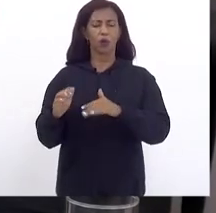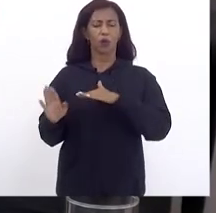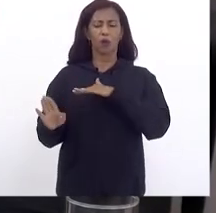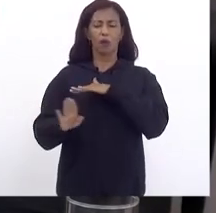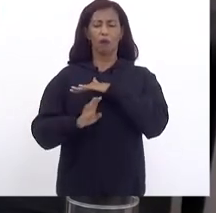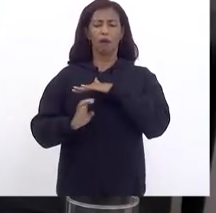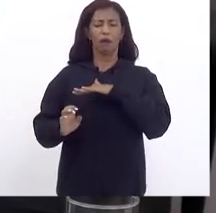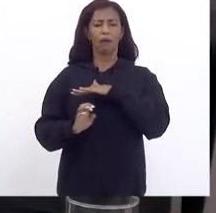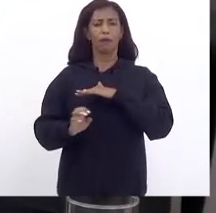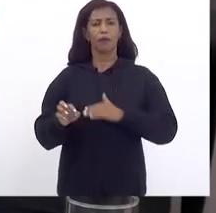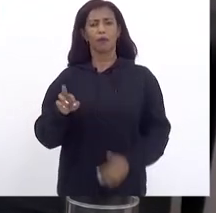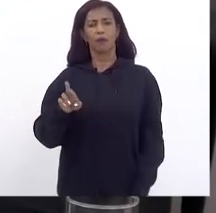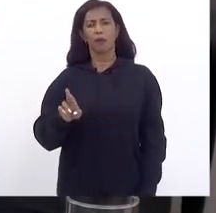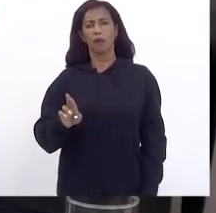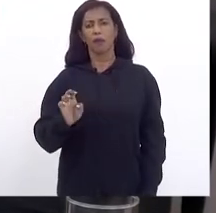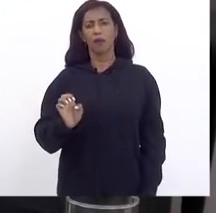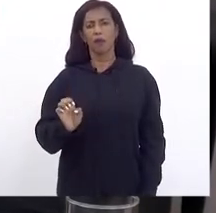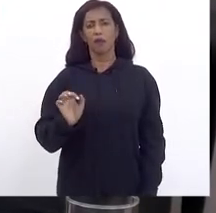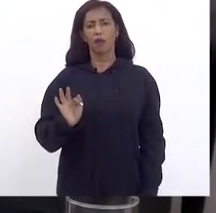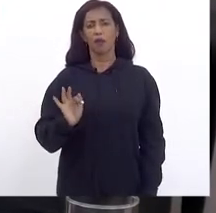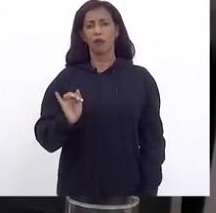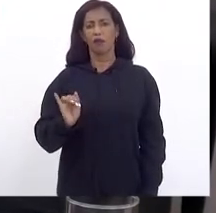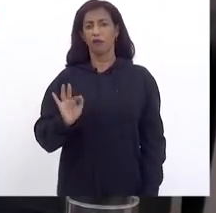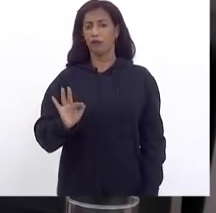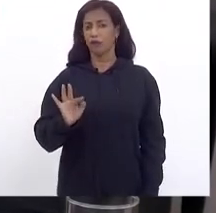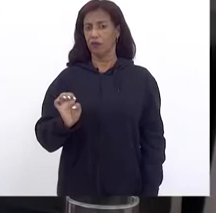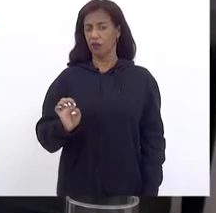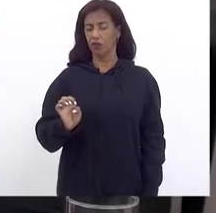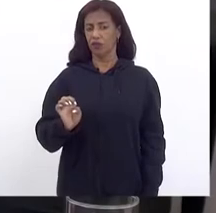Refit Que é a empresa Que